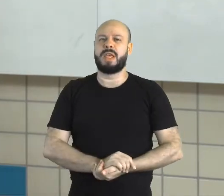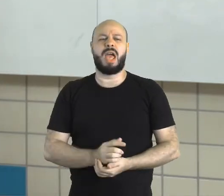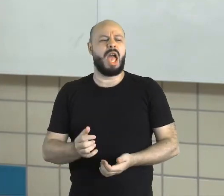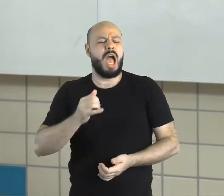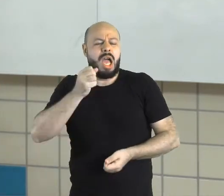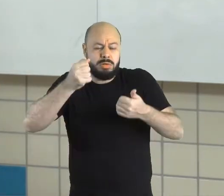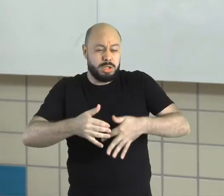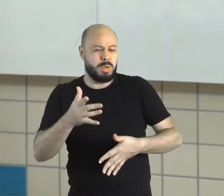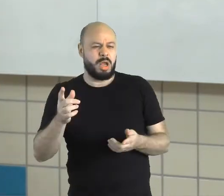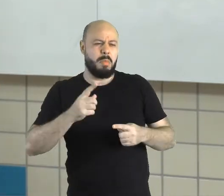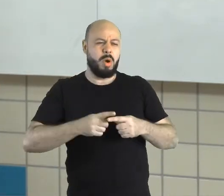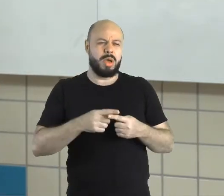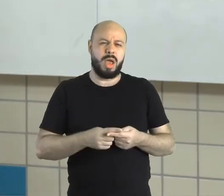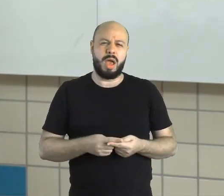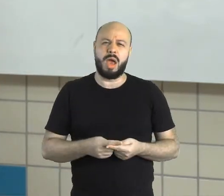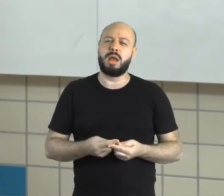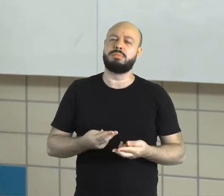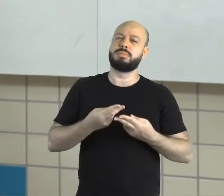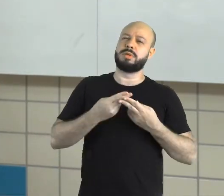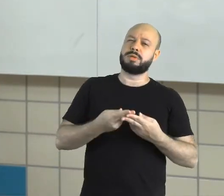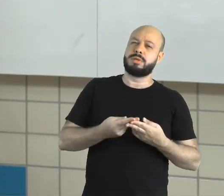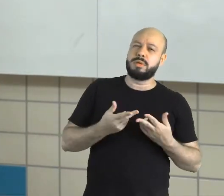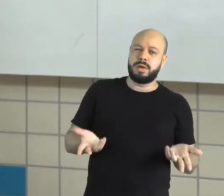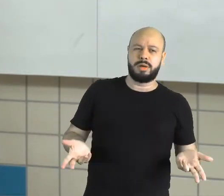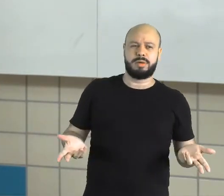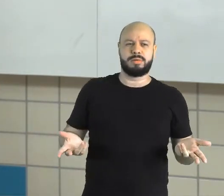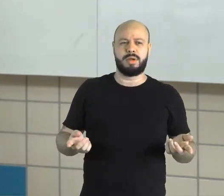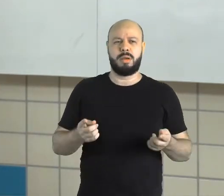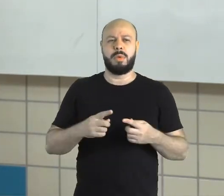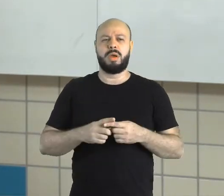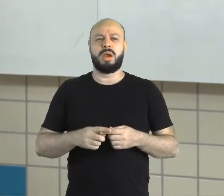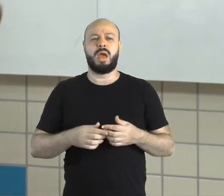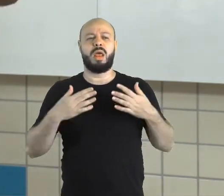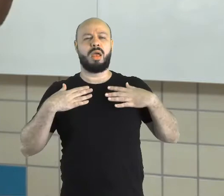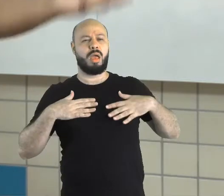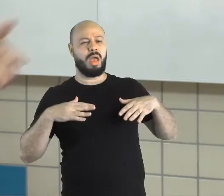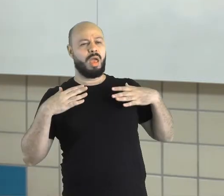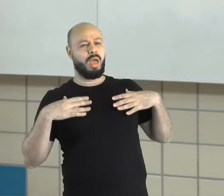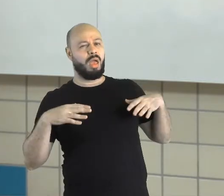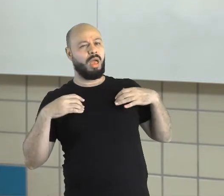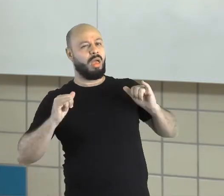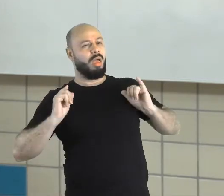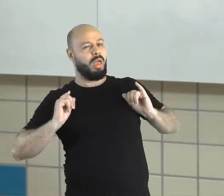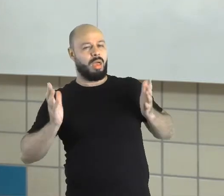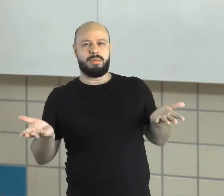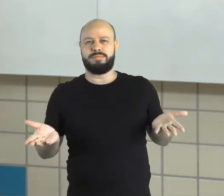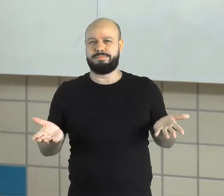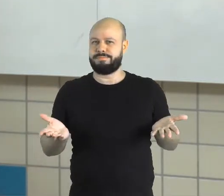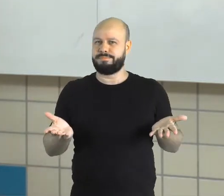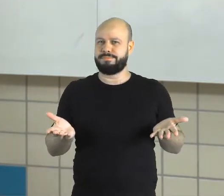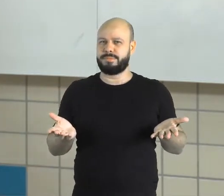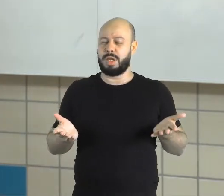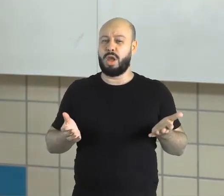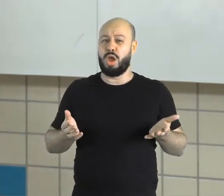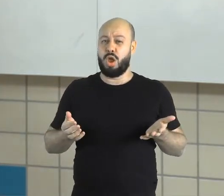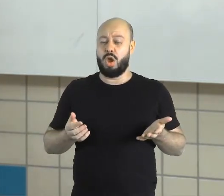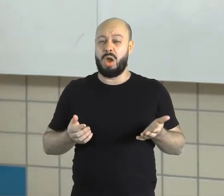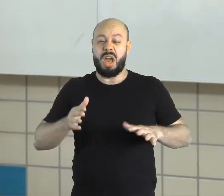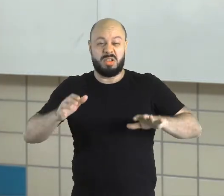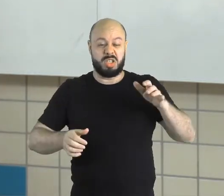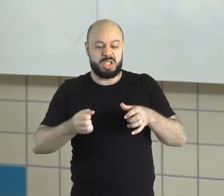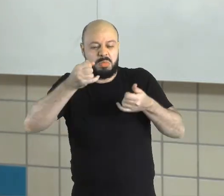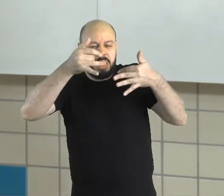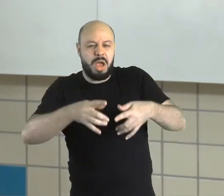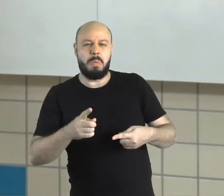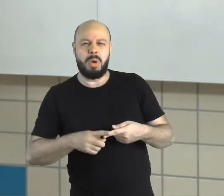porque era pacífico, tá? O escravo africano, ele era uma pessoa pacífica. Outras pessoas também falavam, ah, é porque o